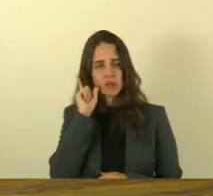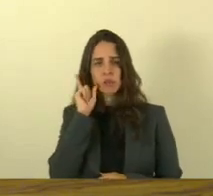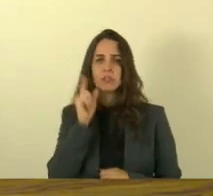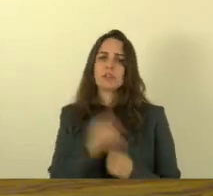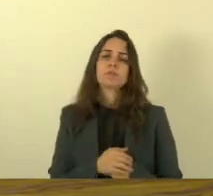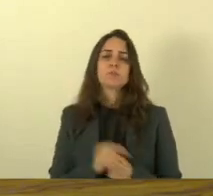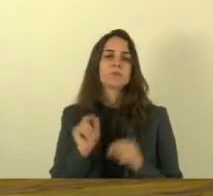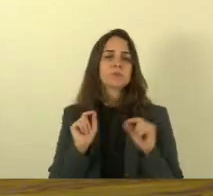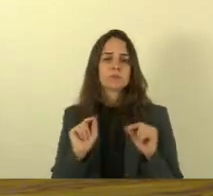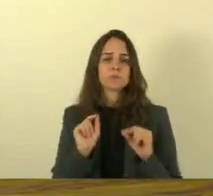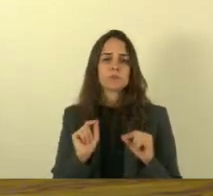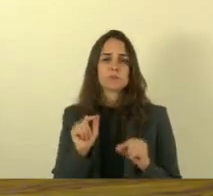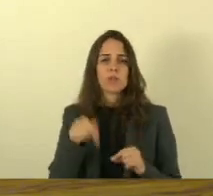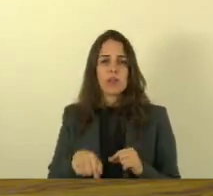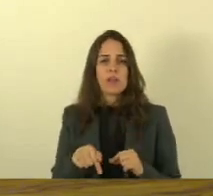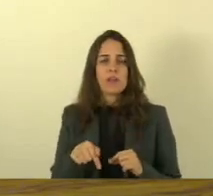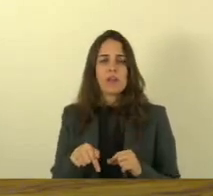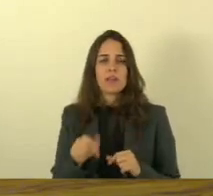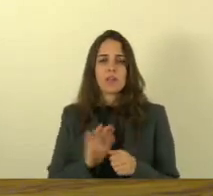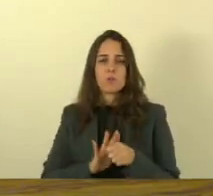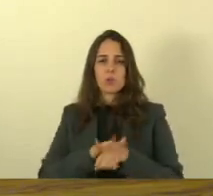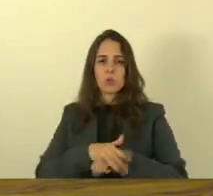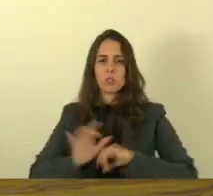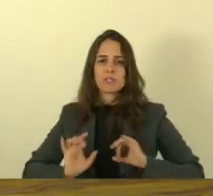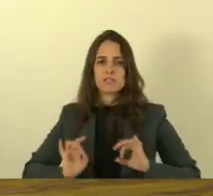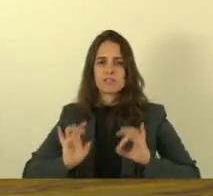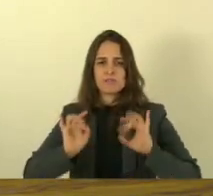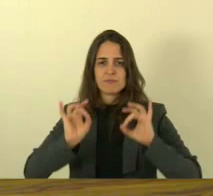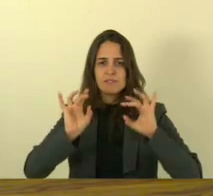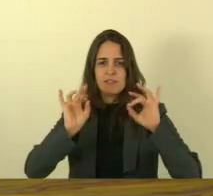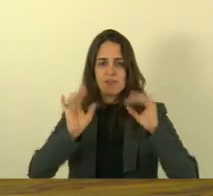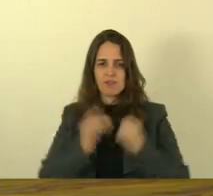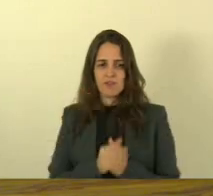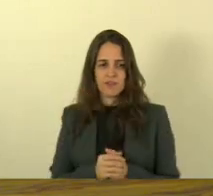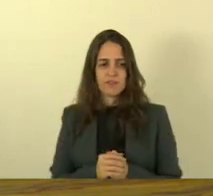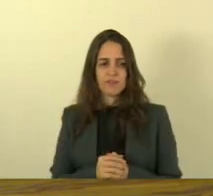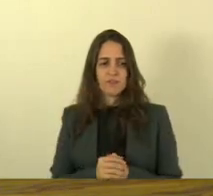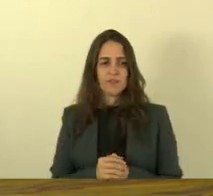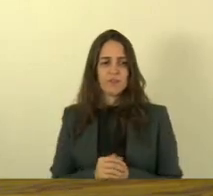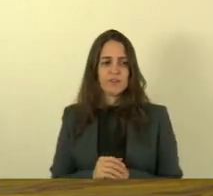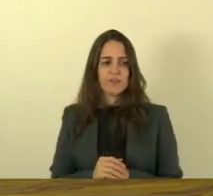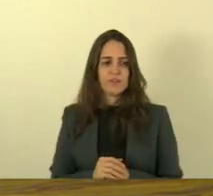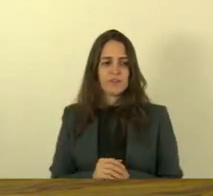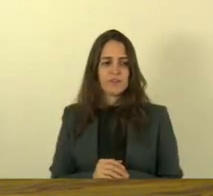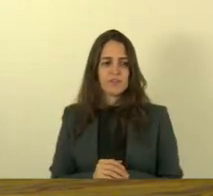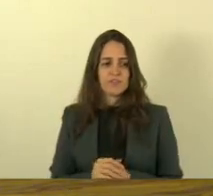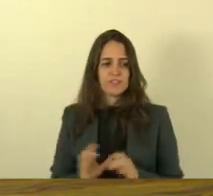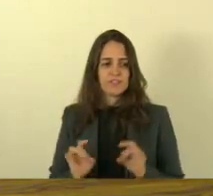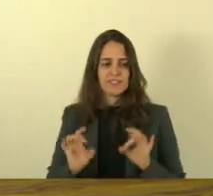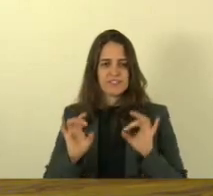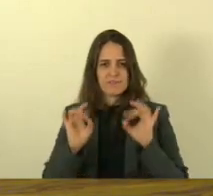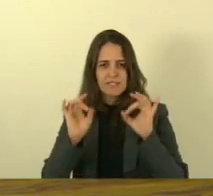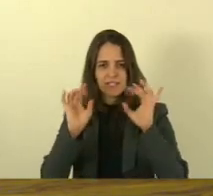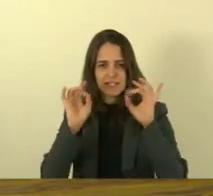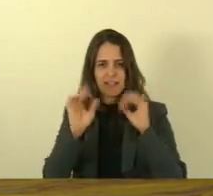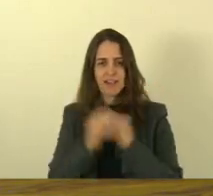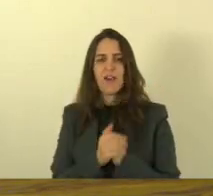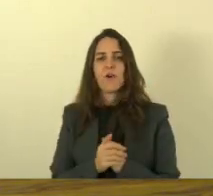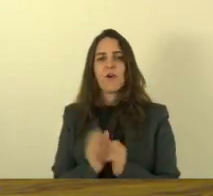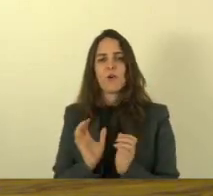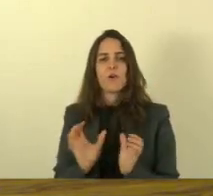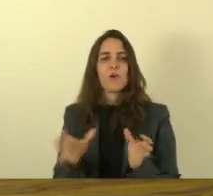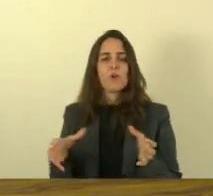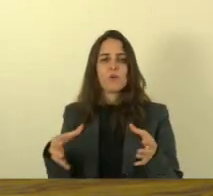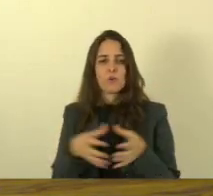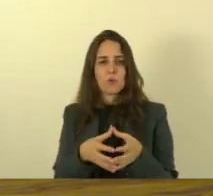tivemos uma noite memorável nesta casa fizemos uma homenagem muito bonita a desportiva